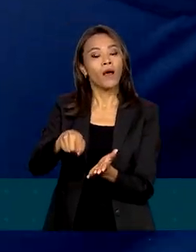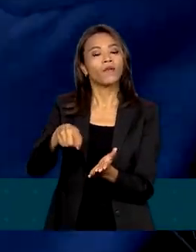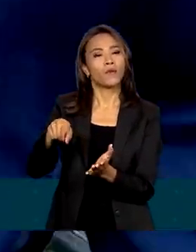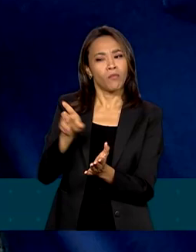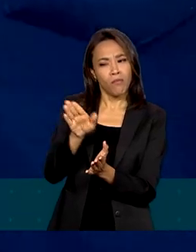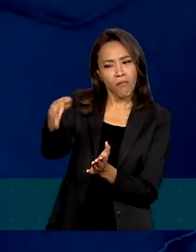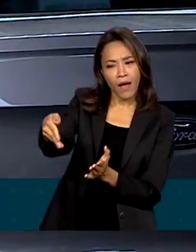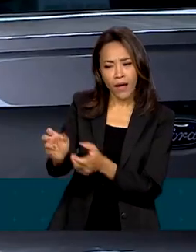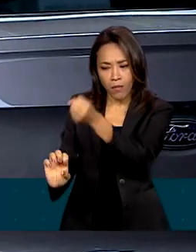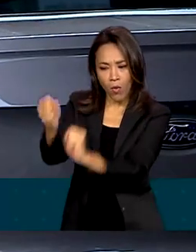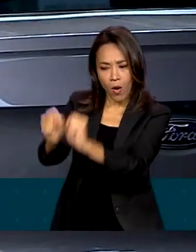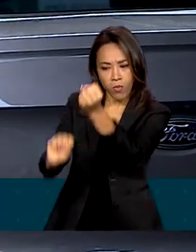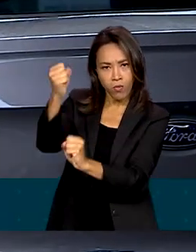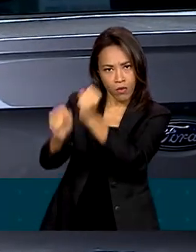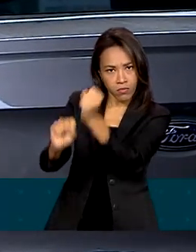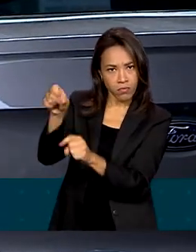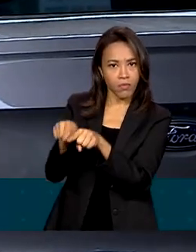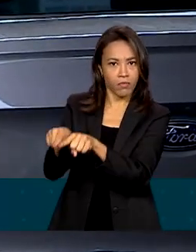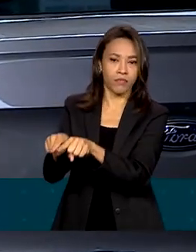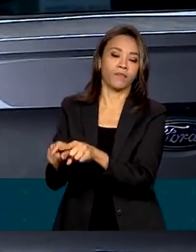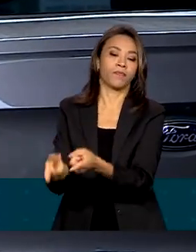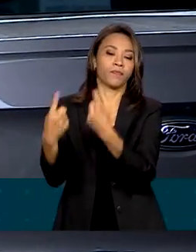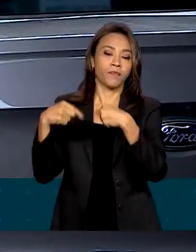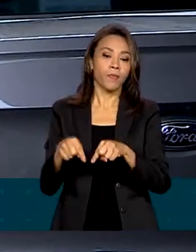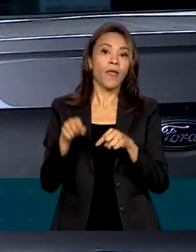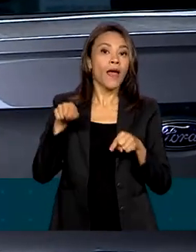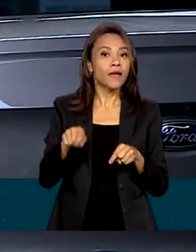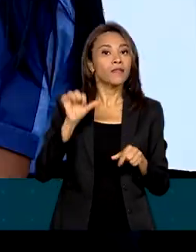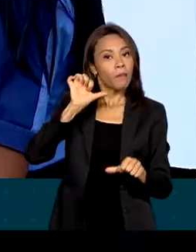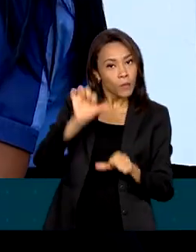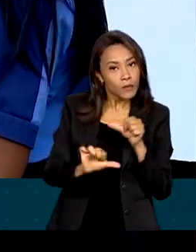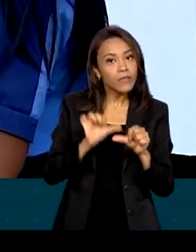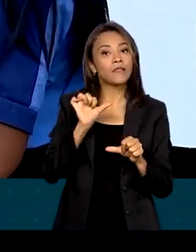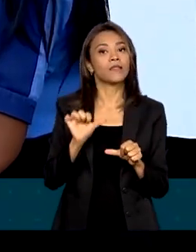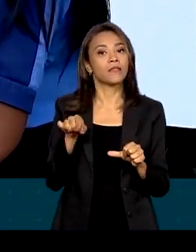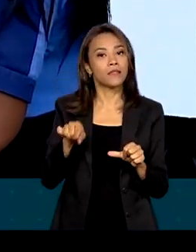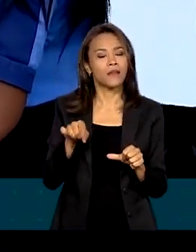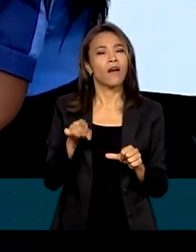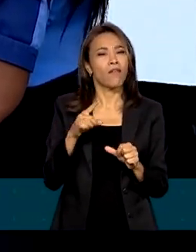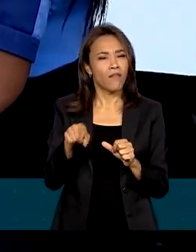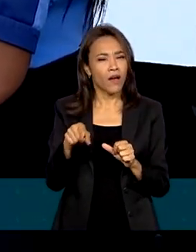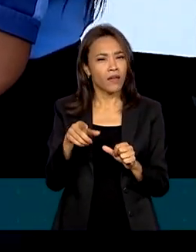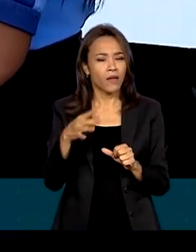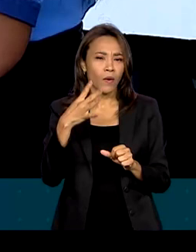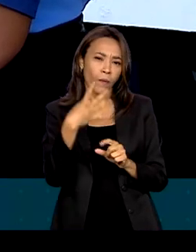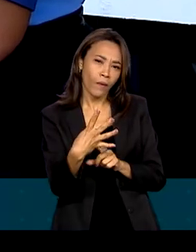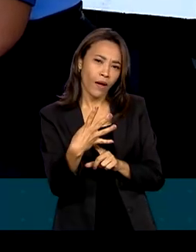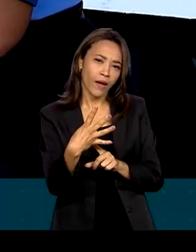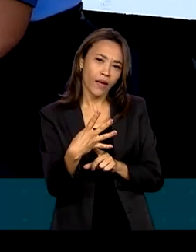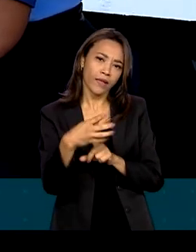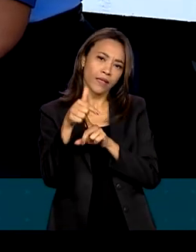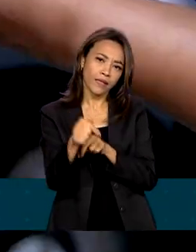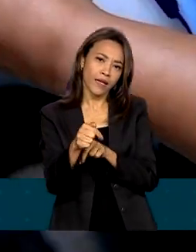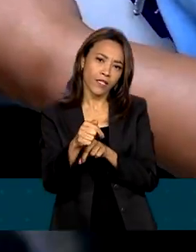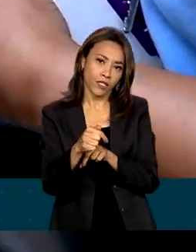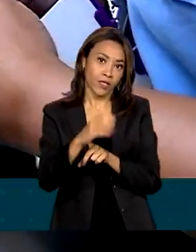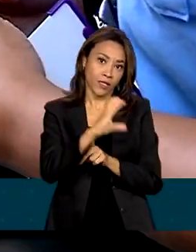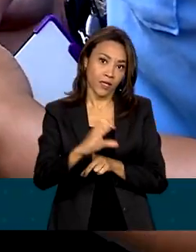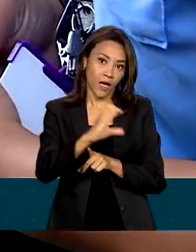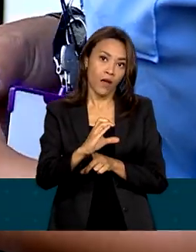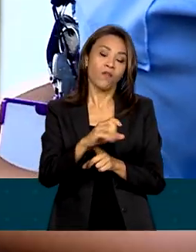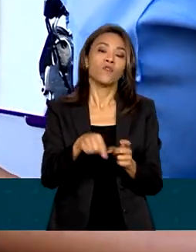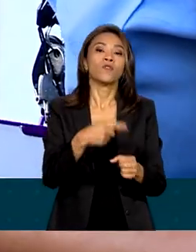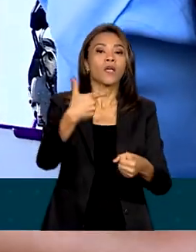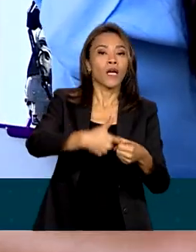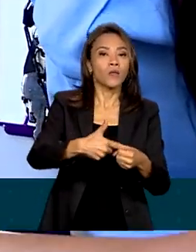De acordo com o governo, a mudança deve provocar um aumento médio de R$ 0,47 na gasolina e R